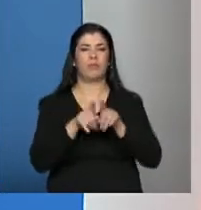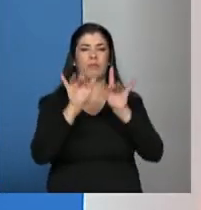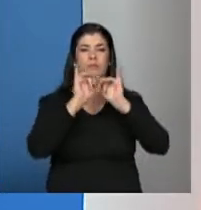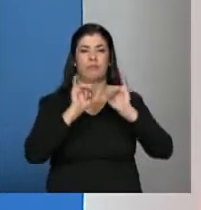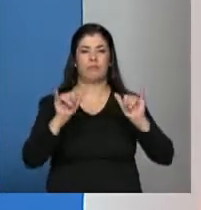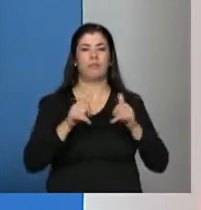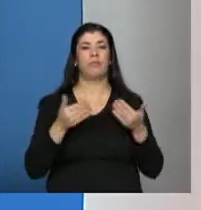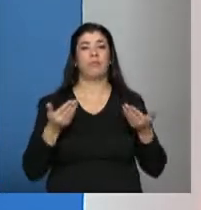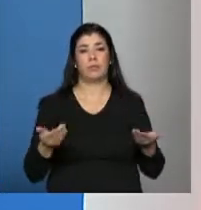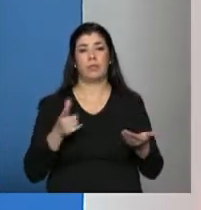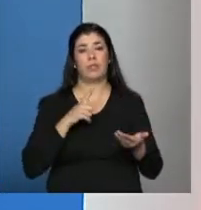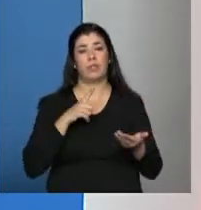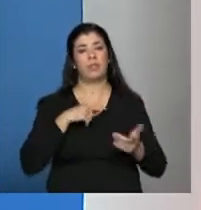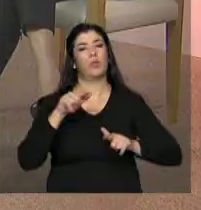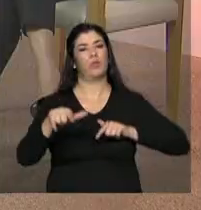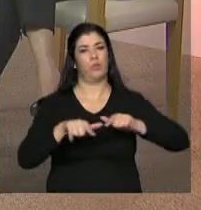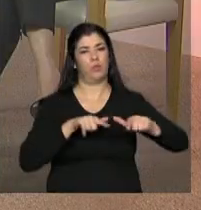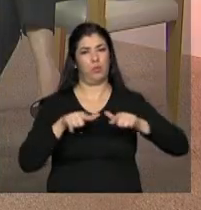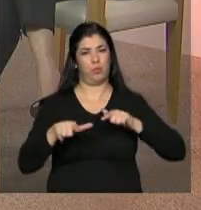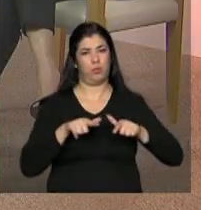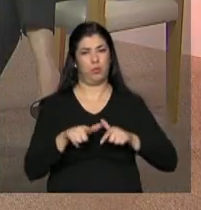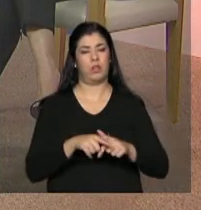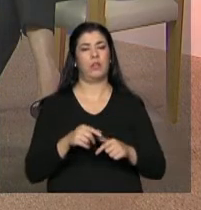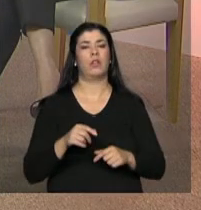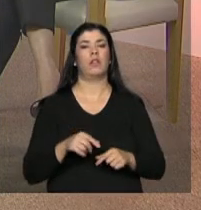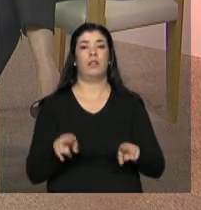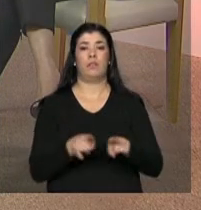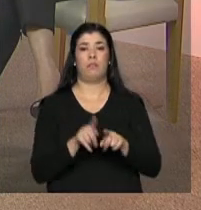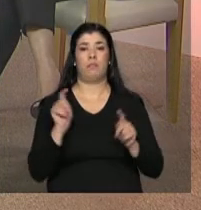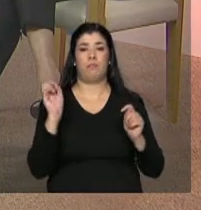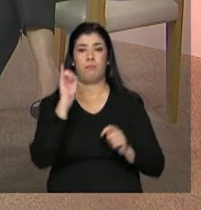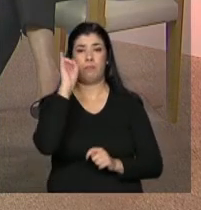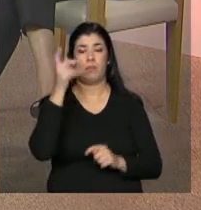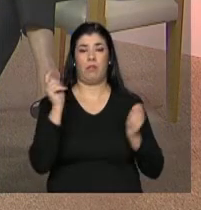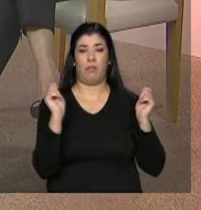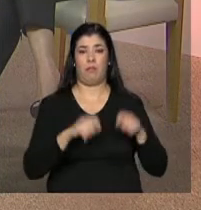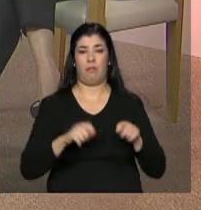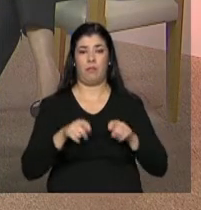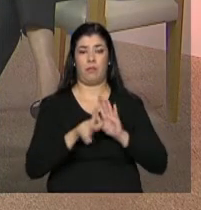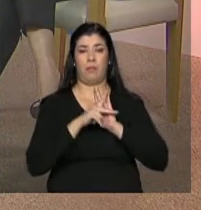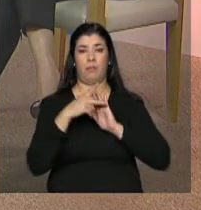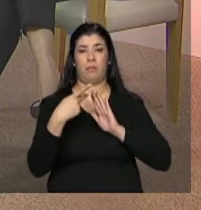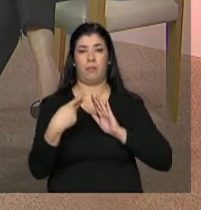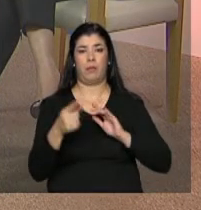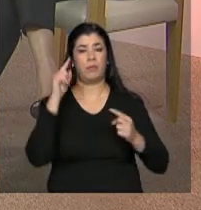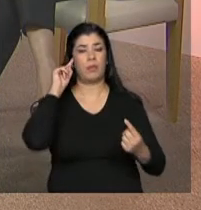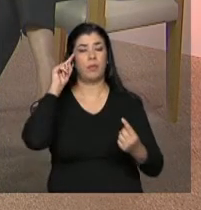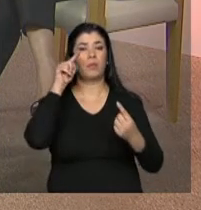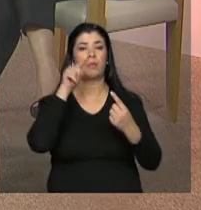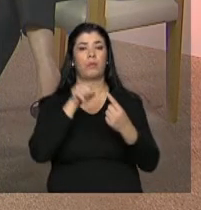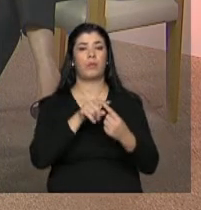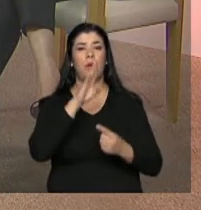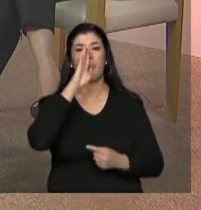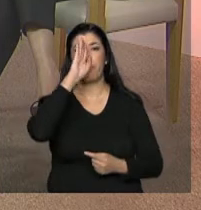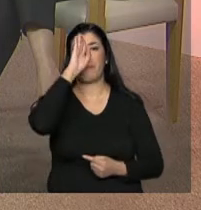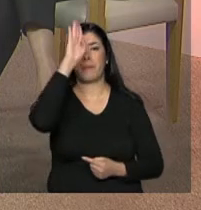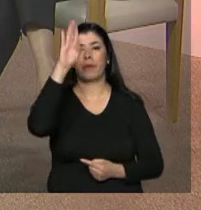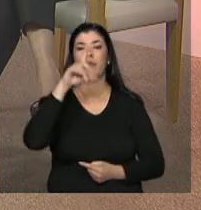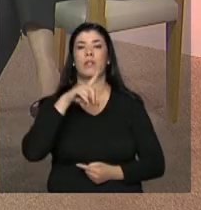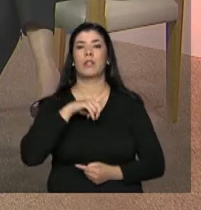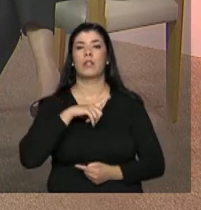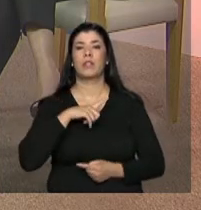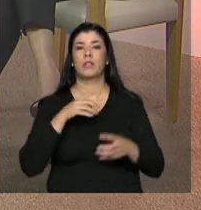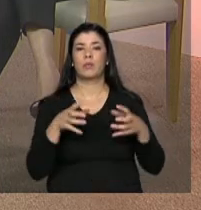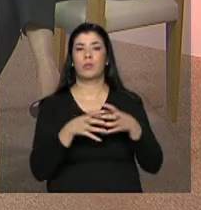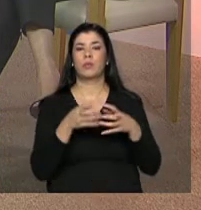Então, temos tarefas. A capacitação, ela é uma diretriz principal nessa conjuntura,